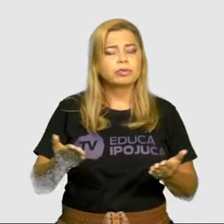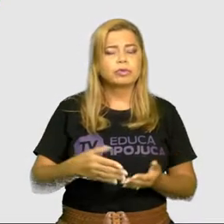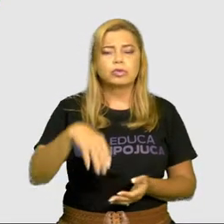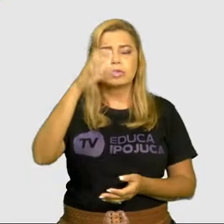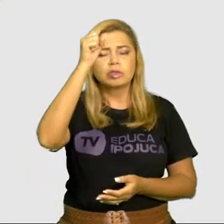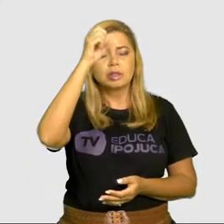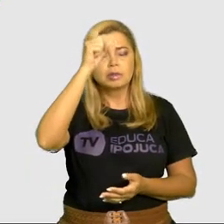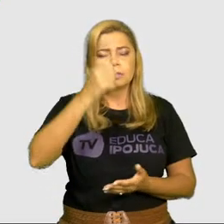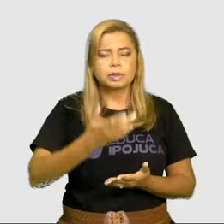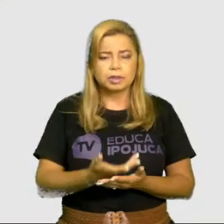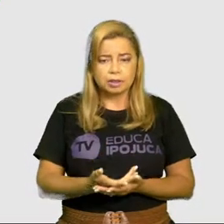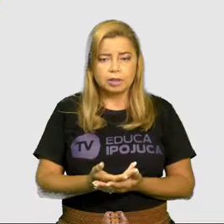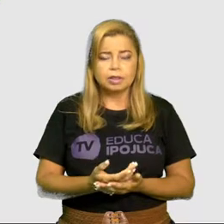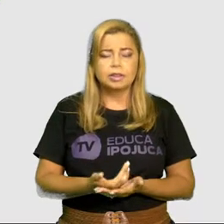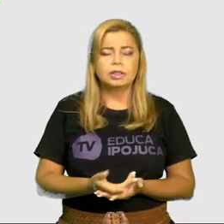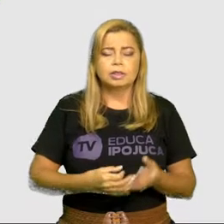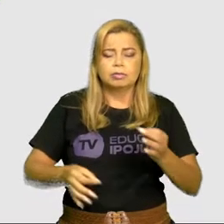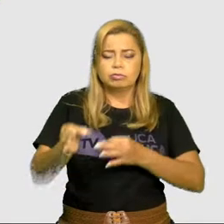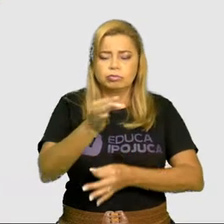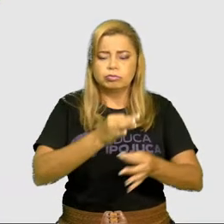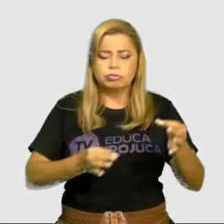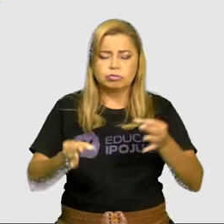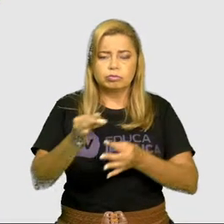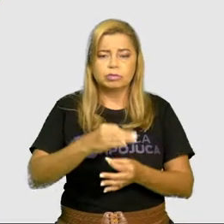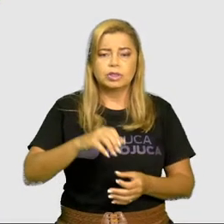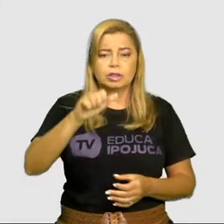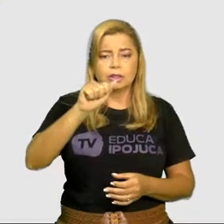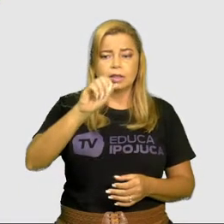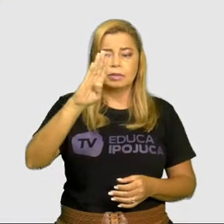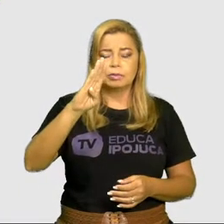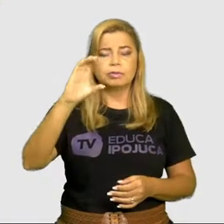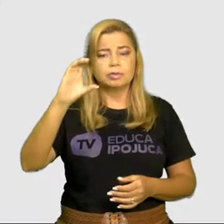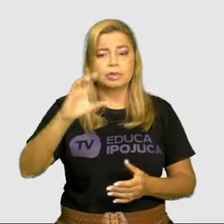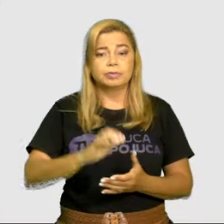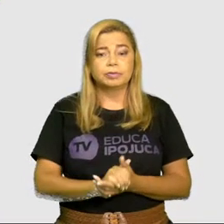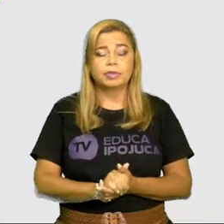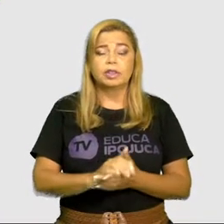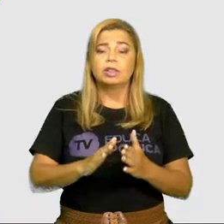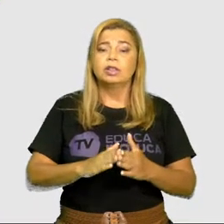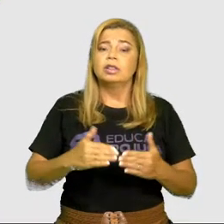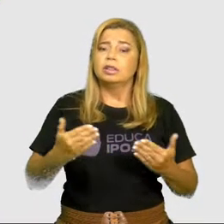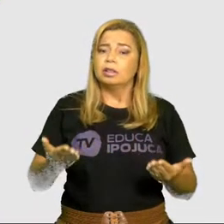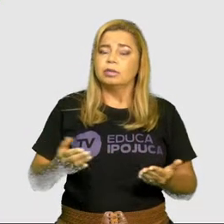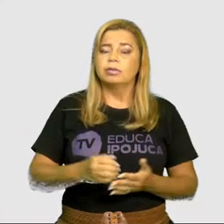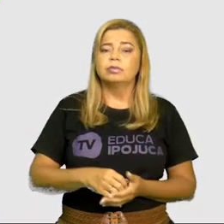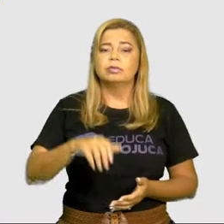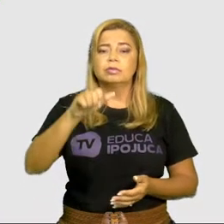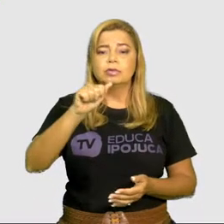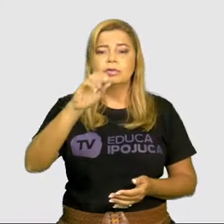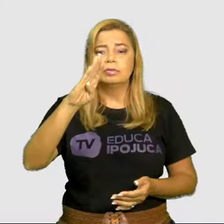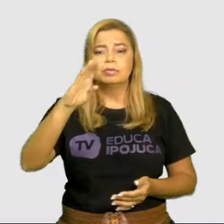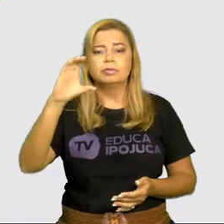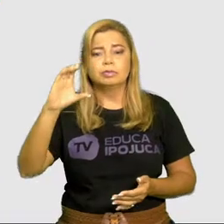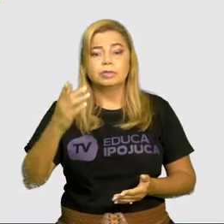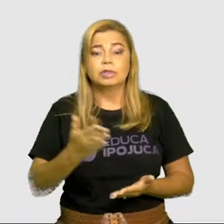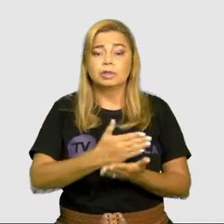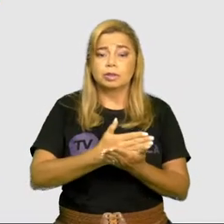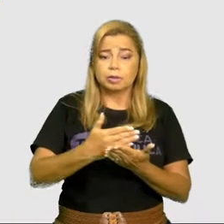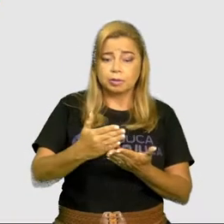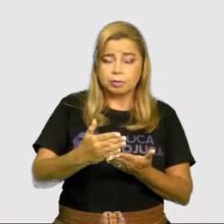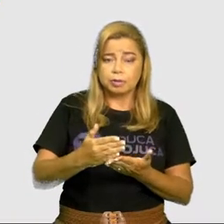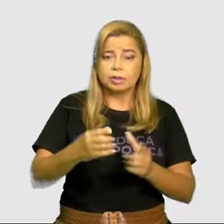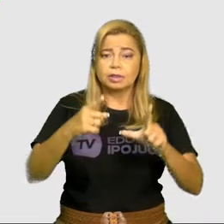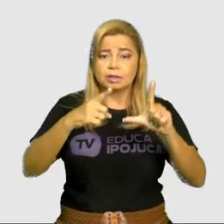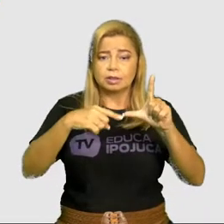O que nós podemos ver que o alfabeto começa sempre com a letra A, B, C e assim vai até a nossa